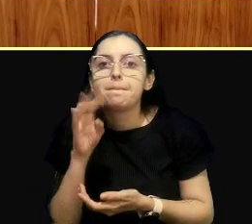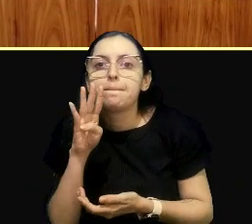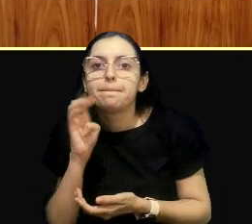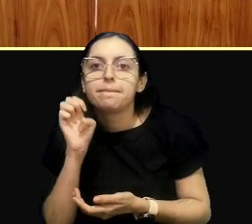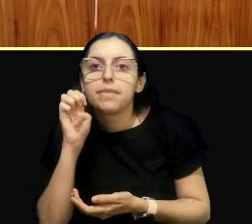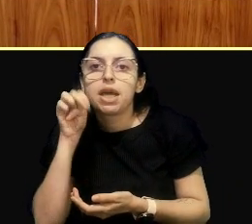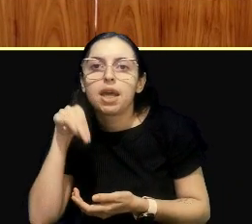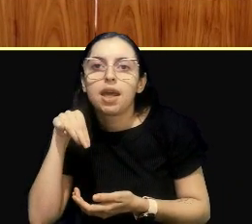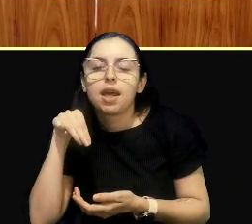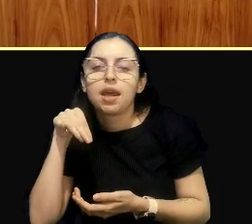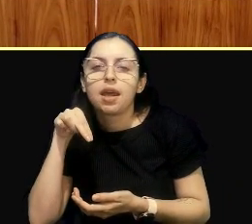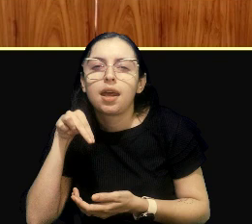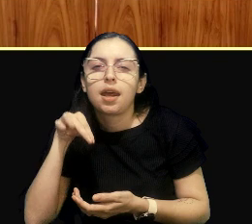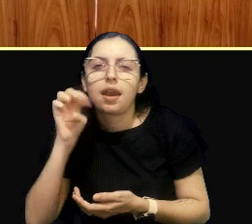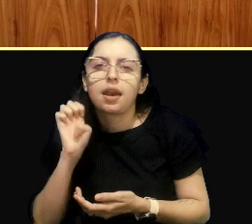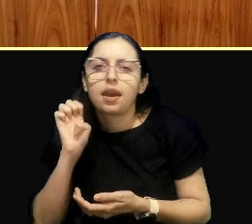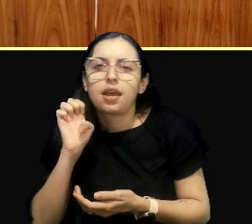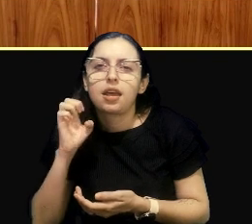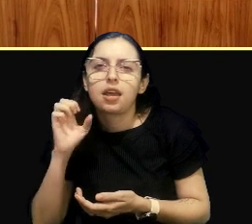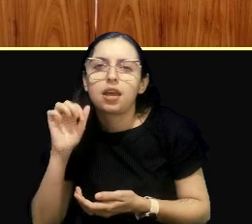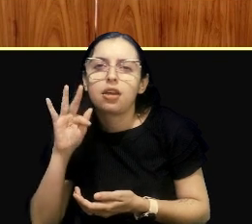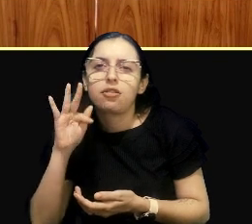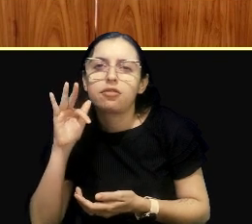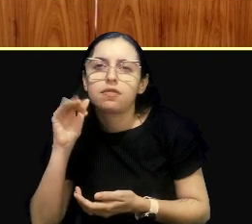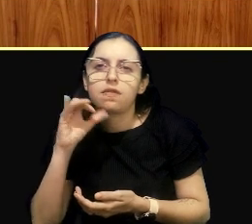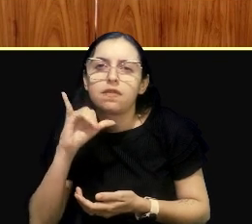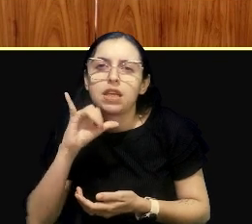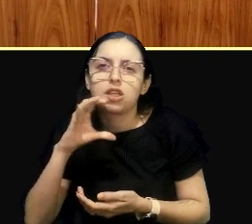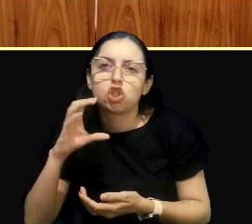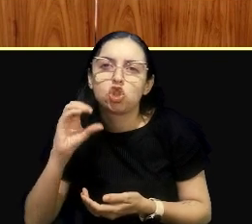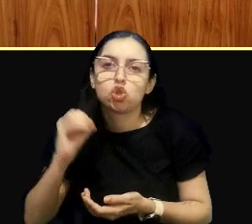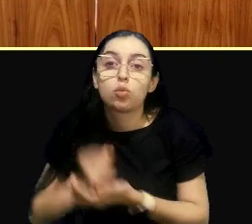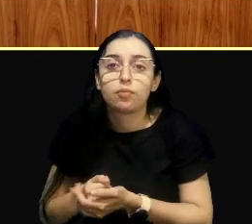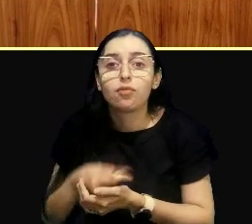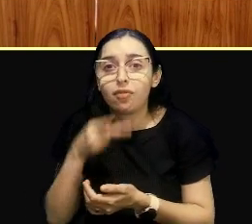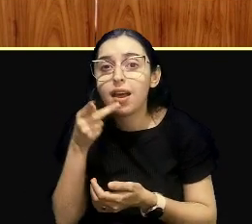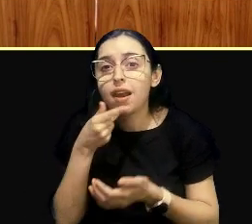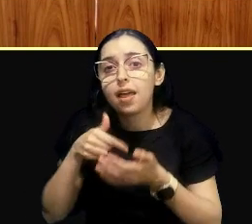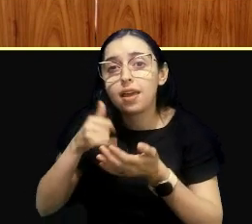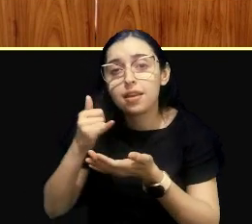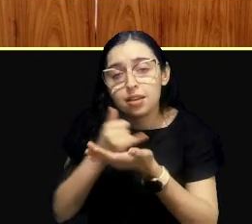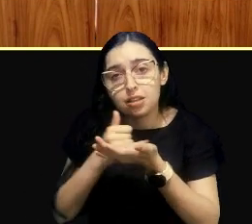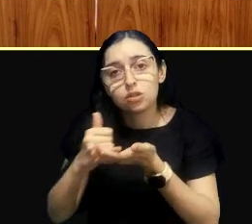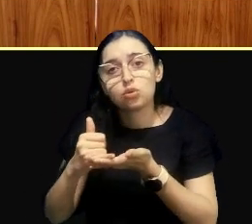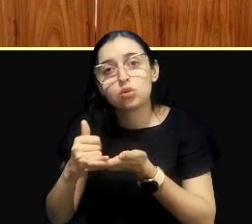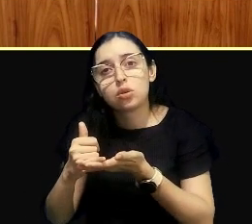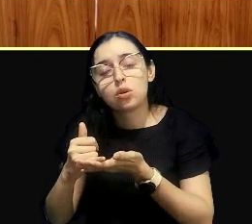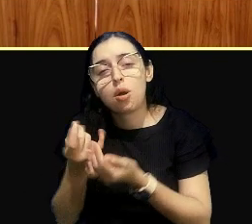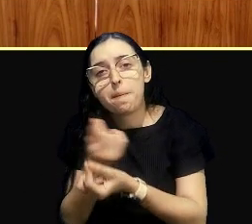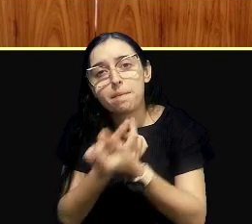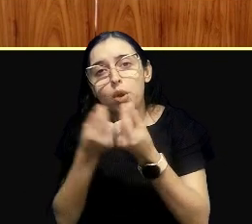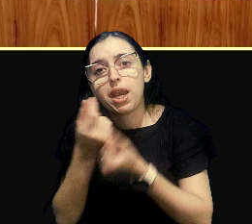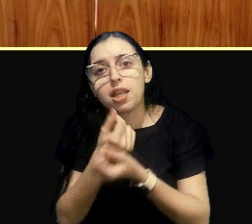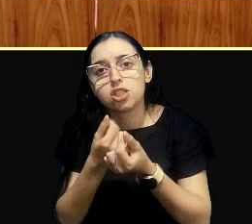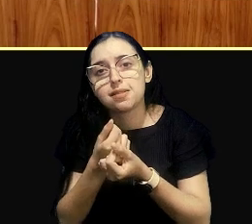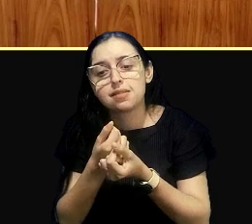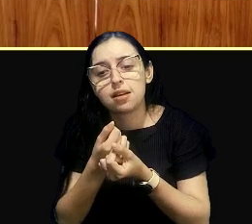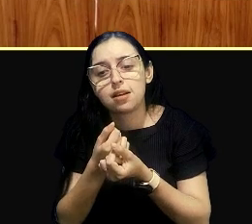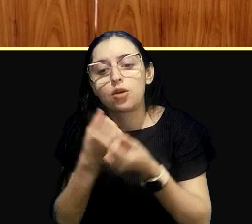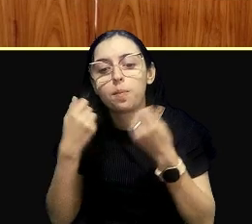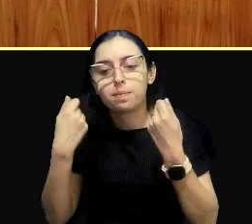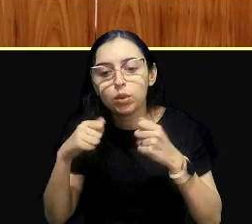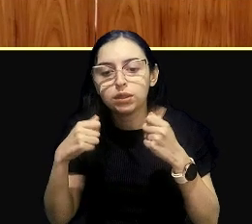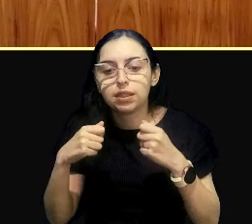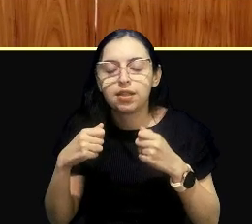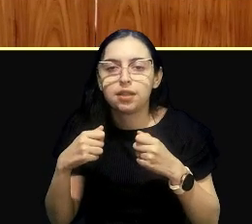né, é o que eu falei isso no início, é monetizar essa capacidade, né, esse